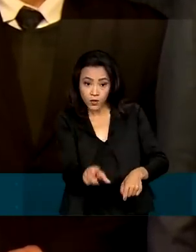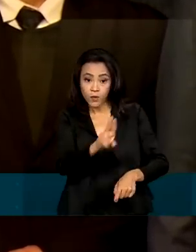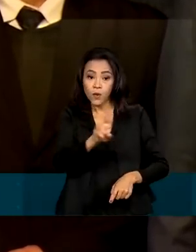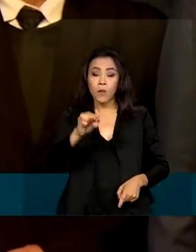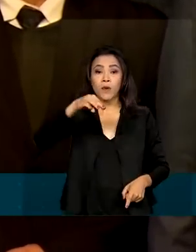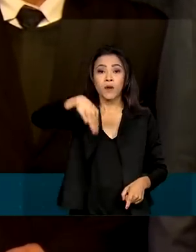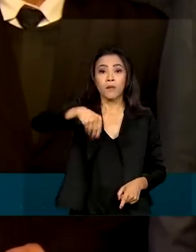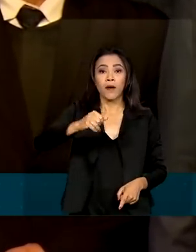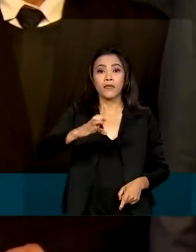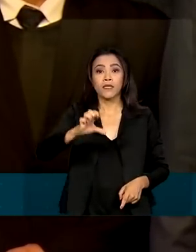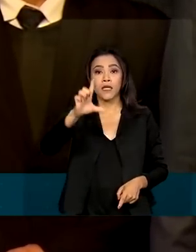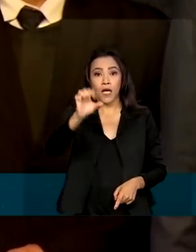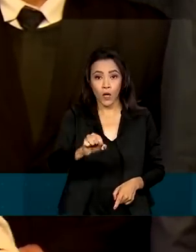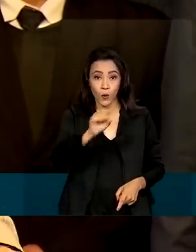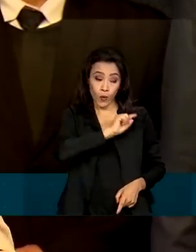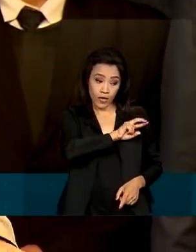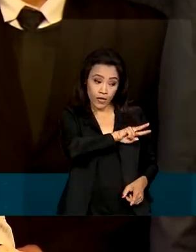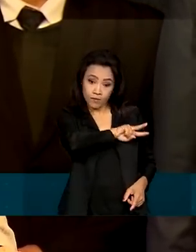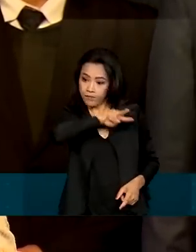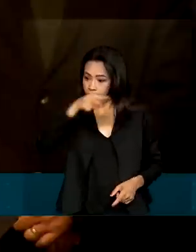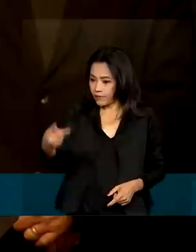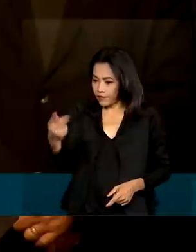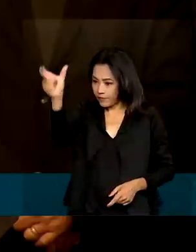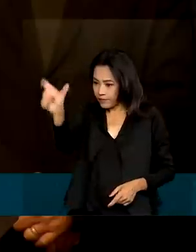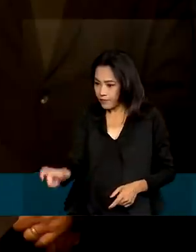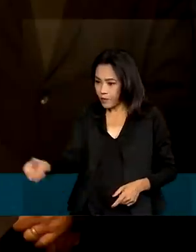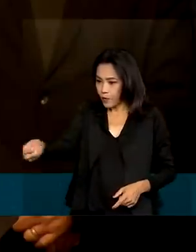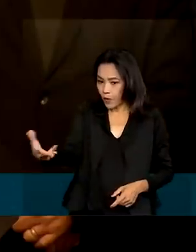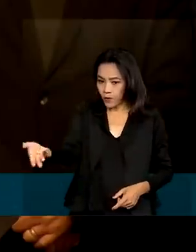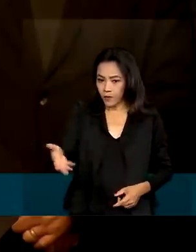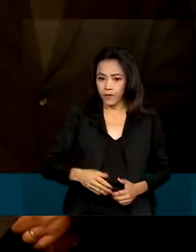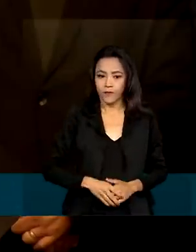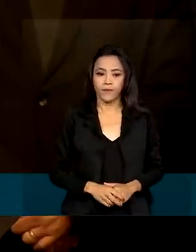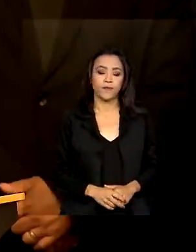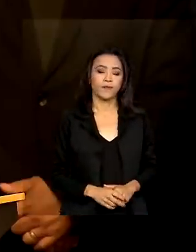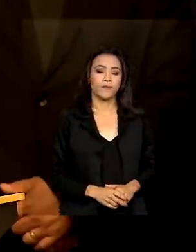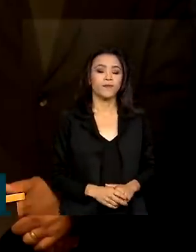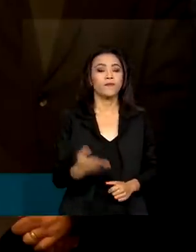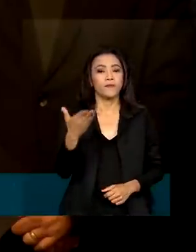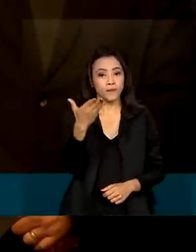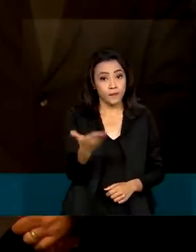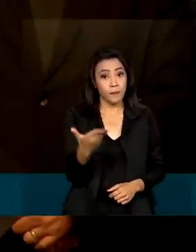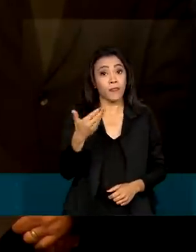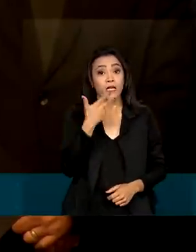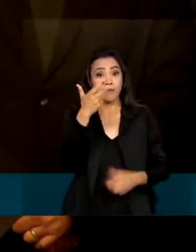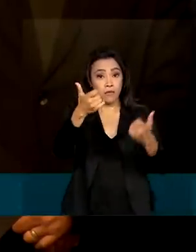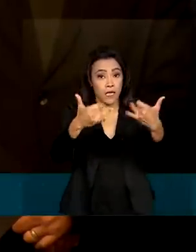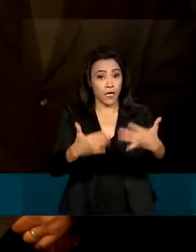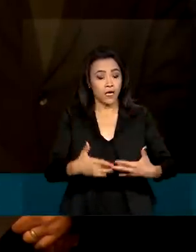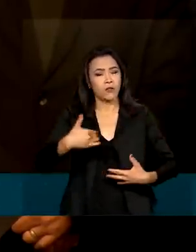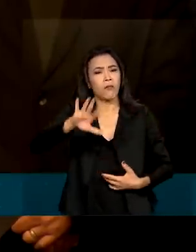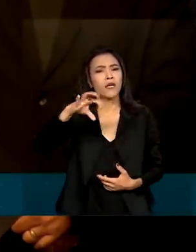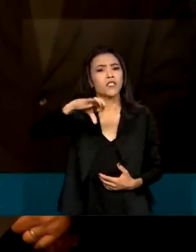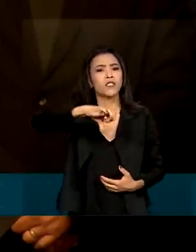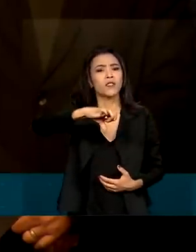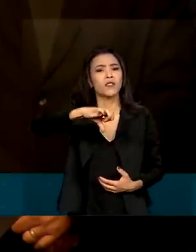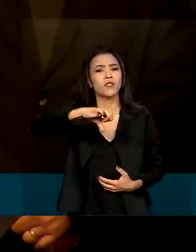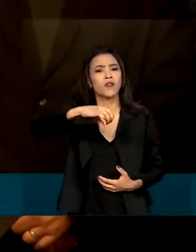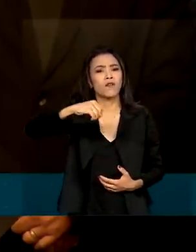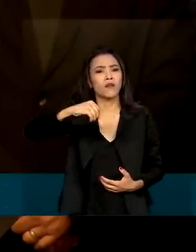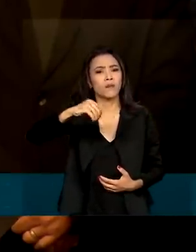Sampaio, foi quem lhe transmitiu o cargo. Pelos portos brasileiros, como disse o ministro, mais de 90% do nosso comércio exterior